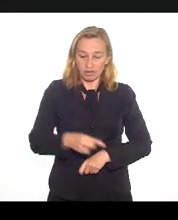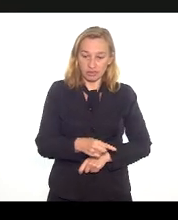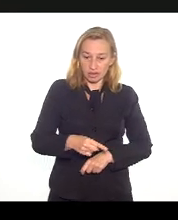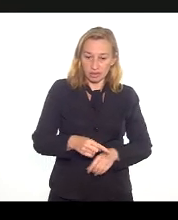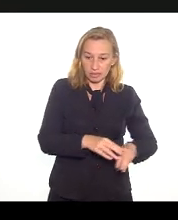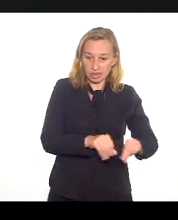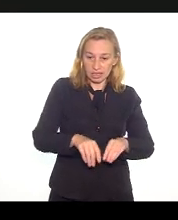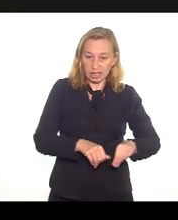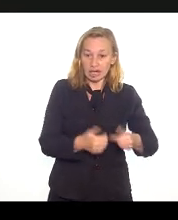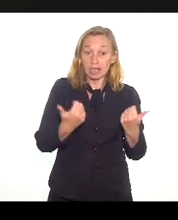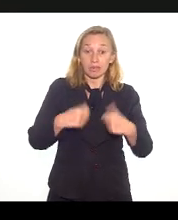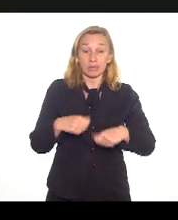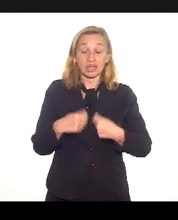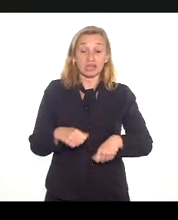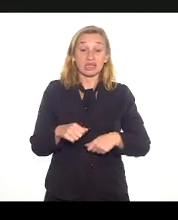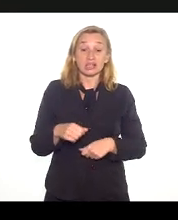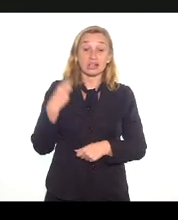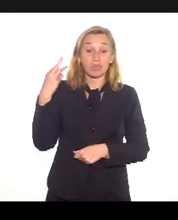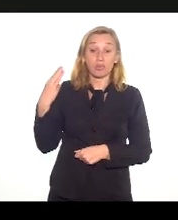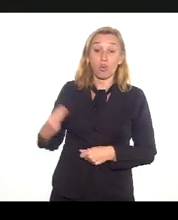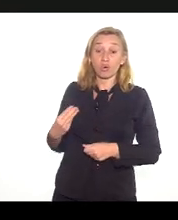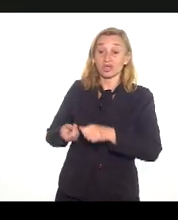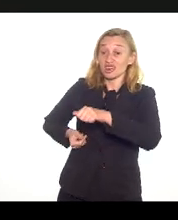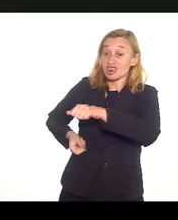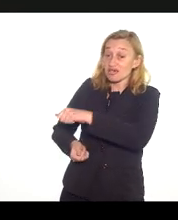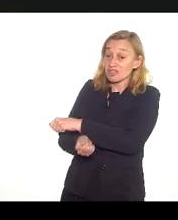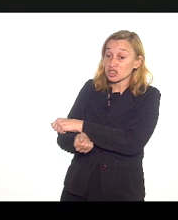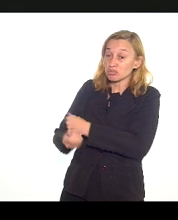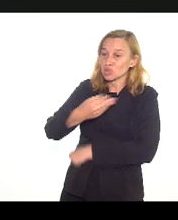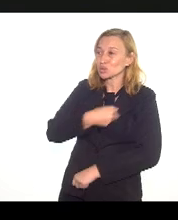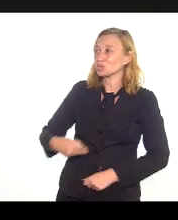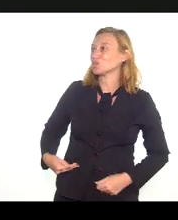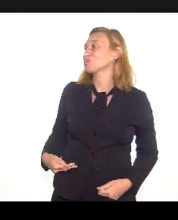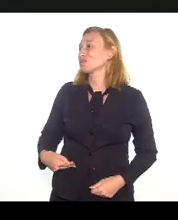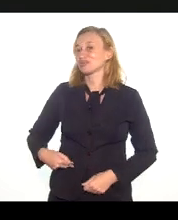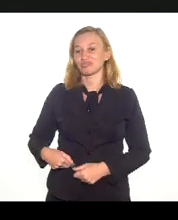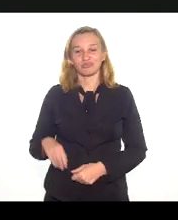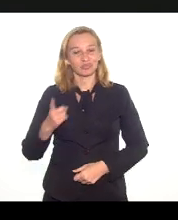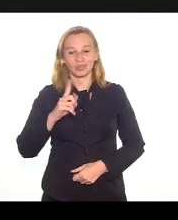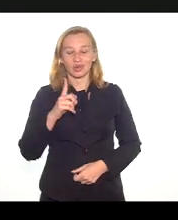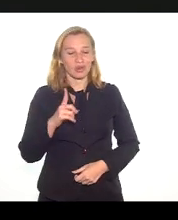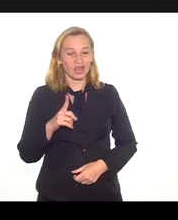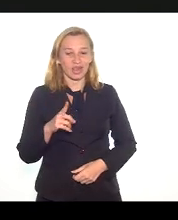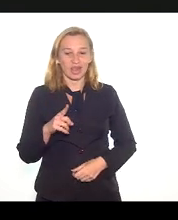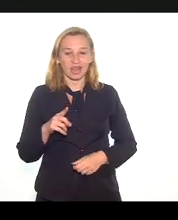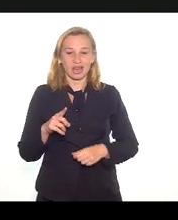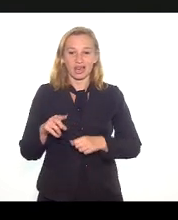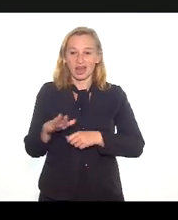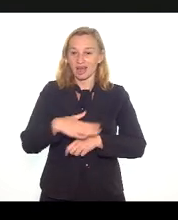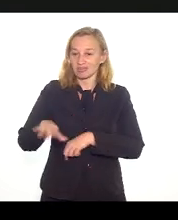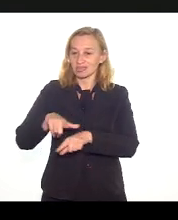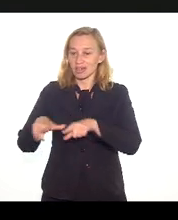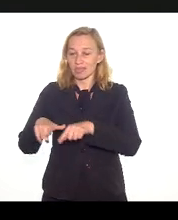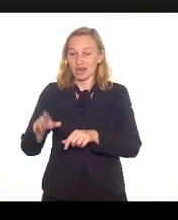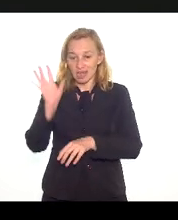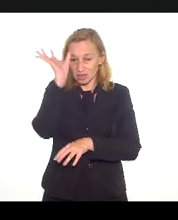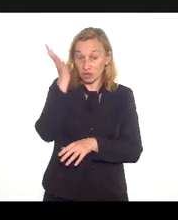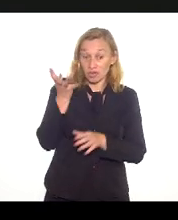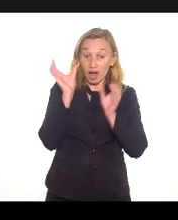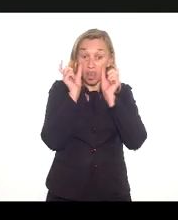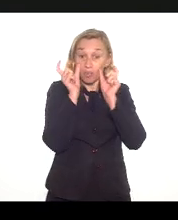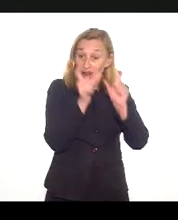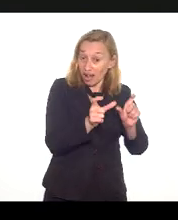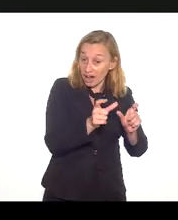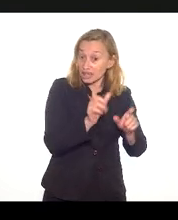Isso aí terá que ser, Mônica, investimento público, não vai ser o mercado que vai resolver. É um alerta também